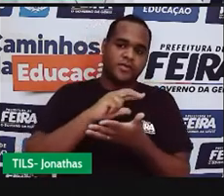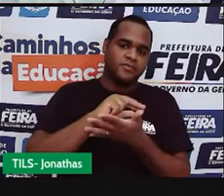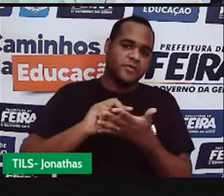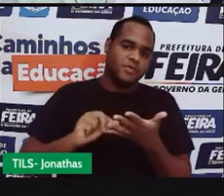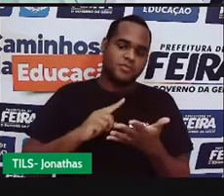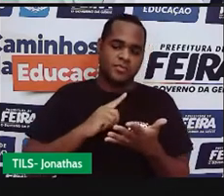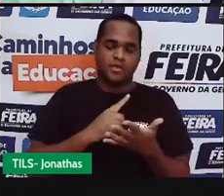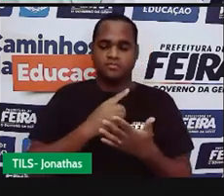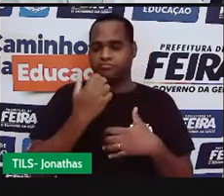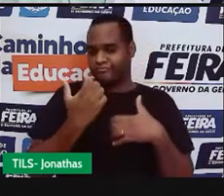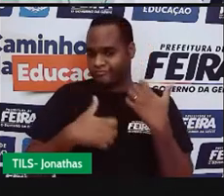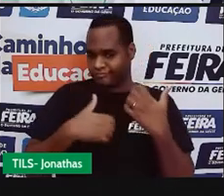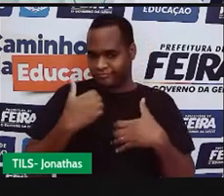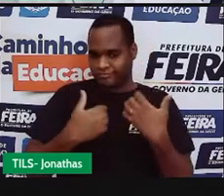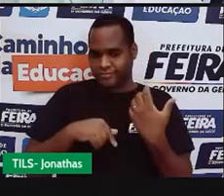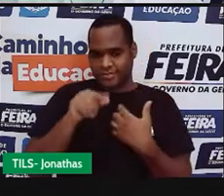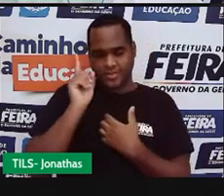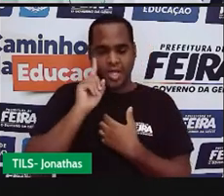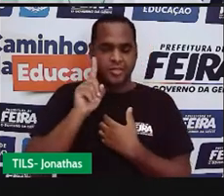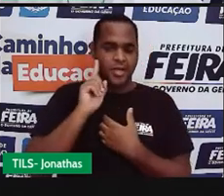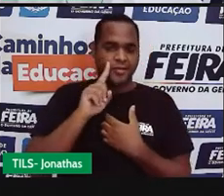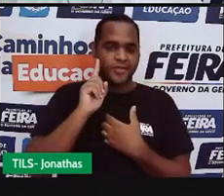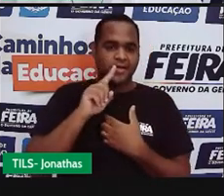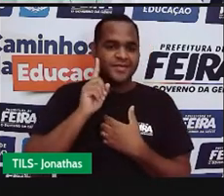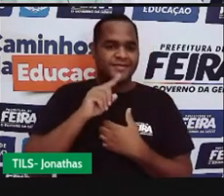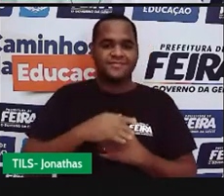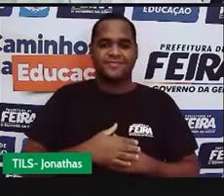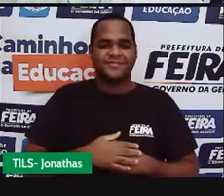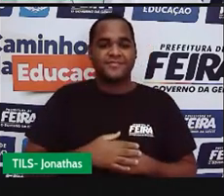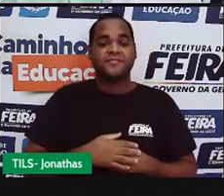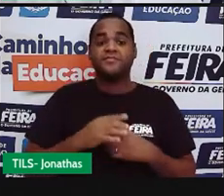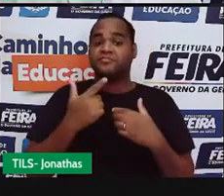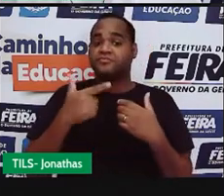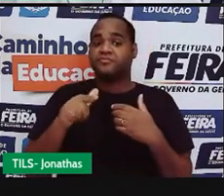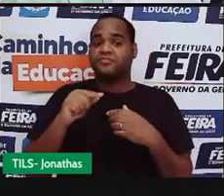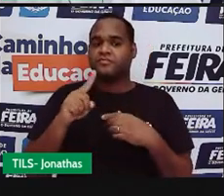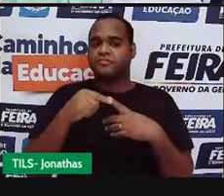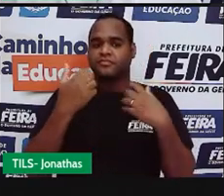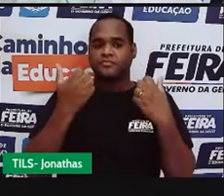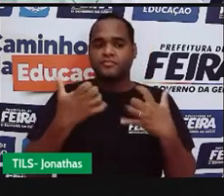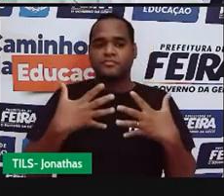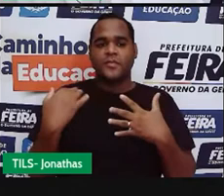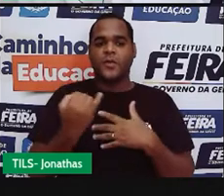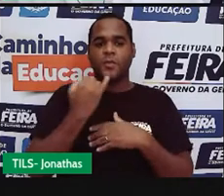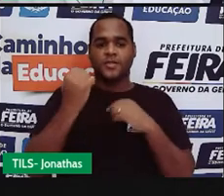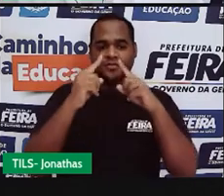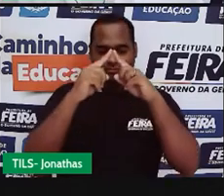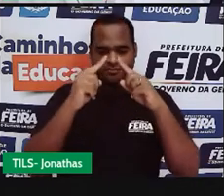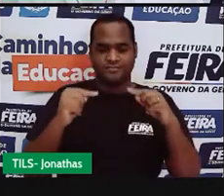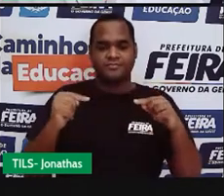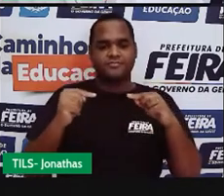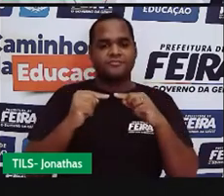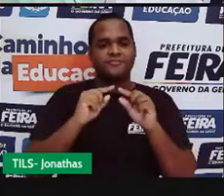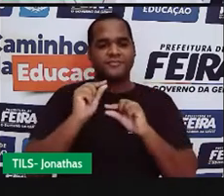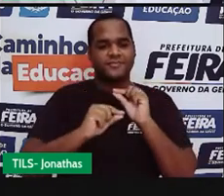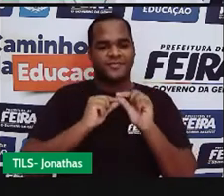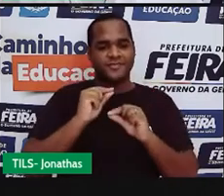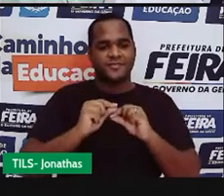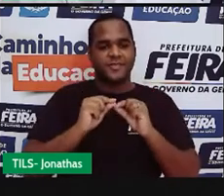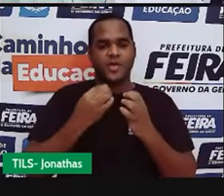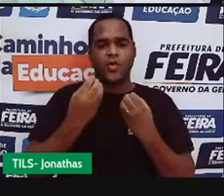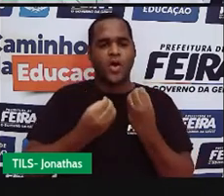do nosso dia a dia. E o que é que a gente vai ver sobre triângulo? A gente vai falar sobre a